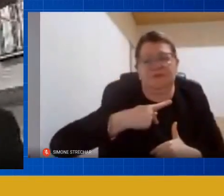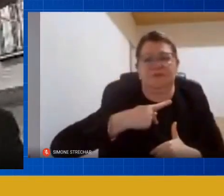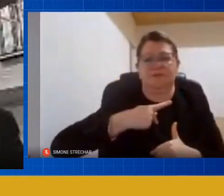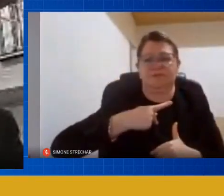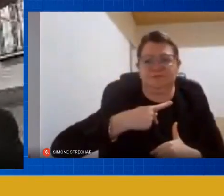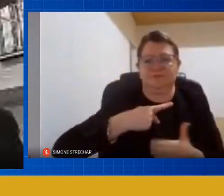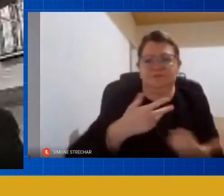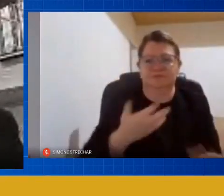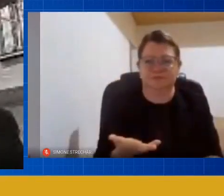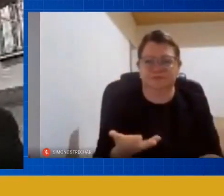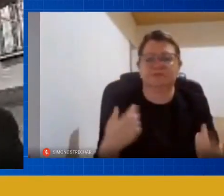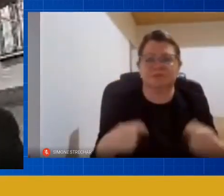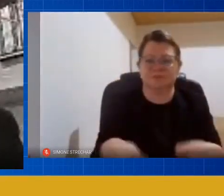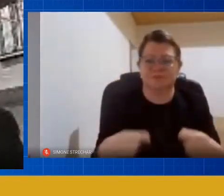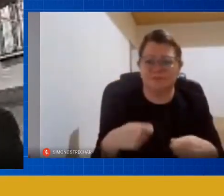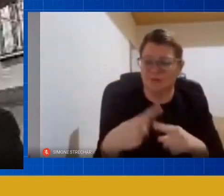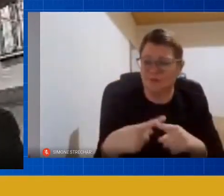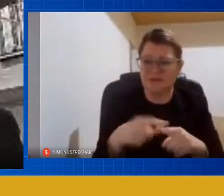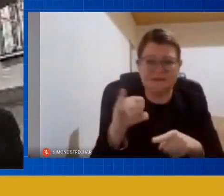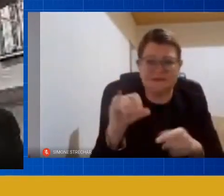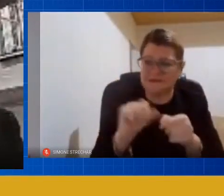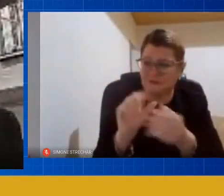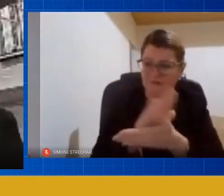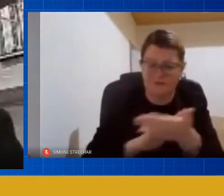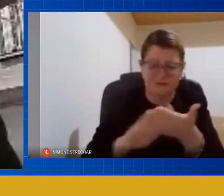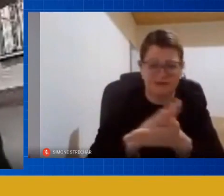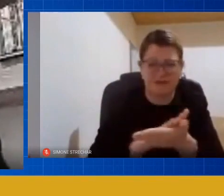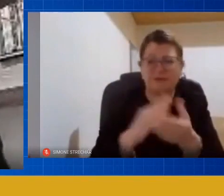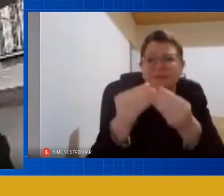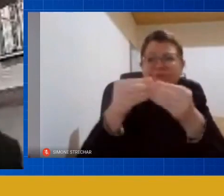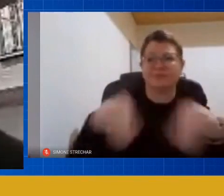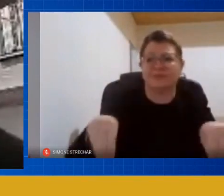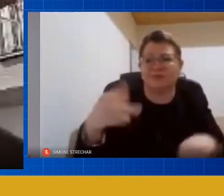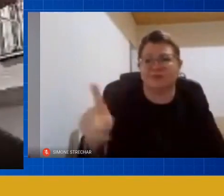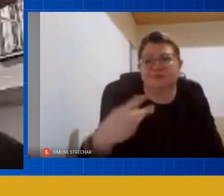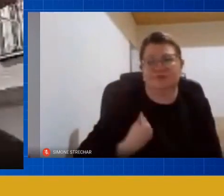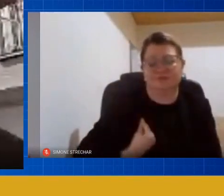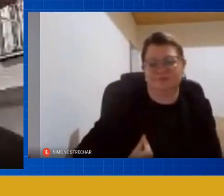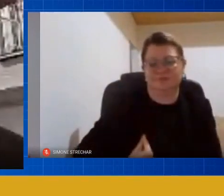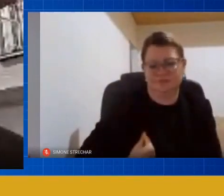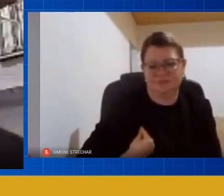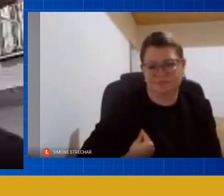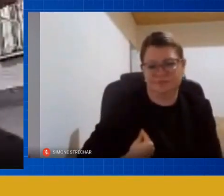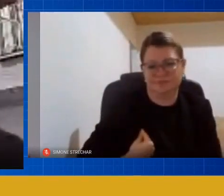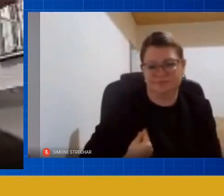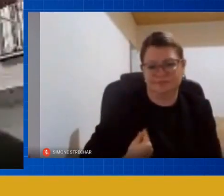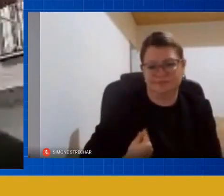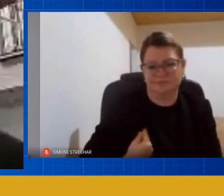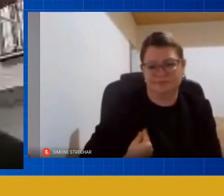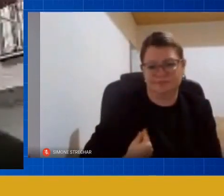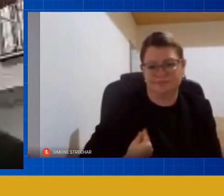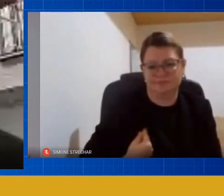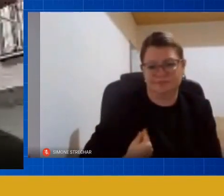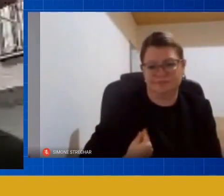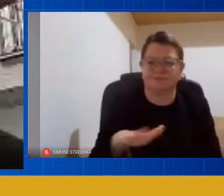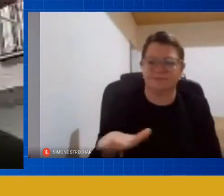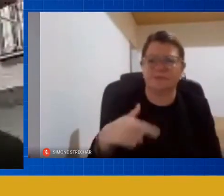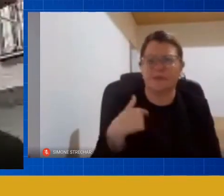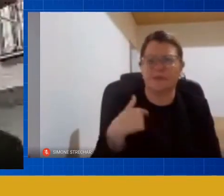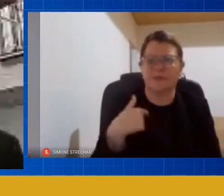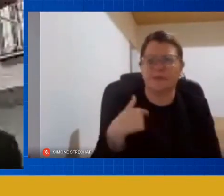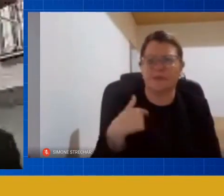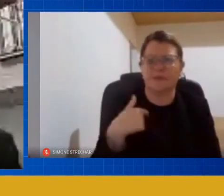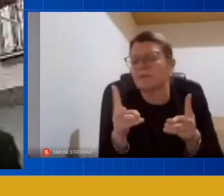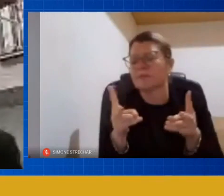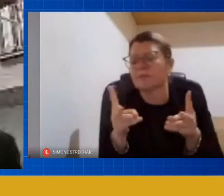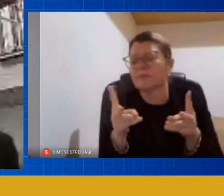de certa forma estou prejudicando e hoje eu consigo ver em determinadas rotinas de algumas crianças